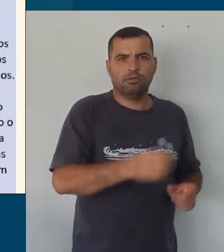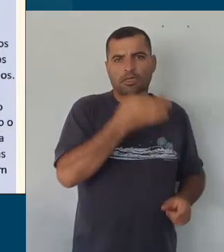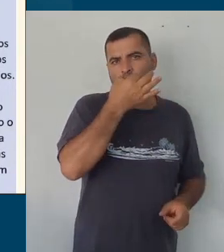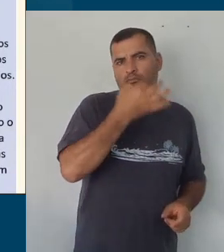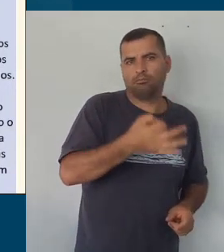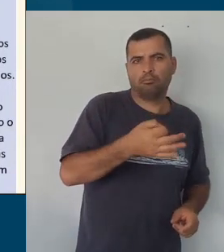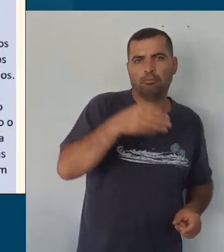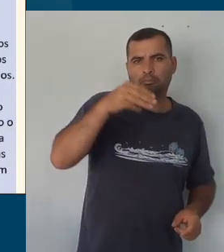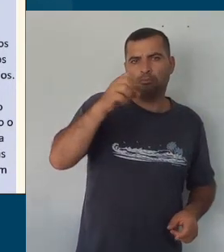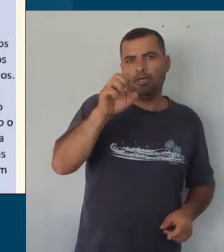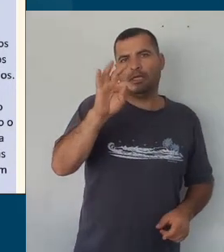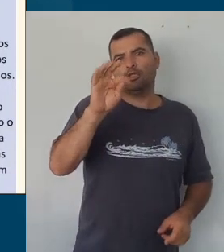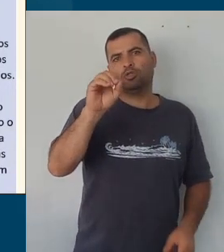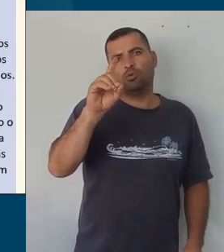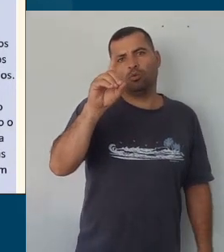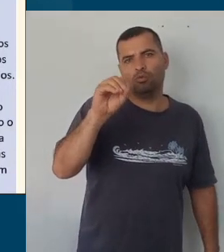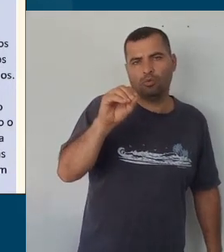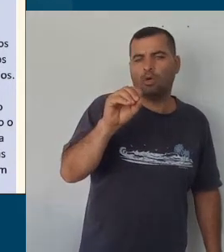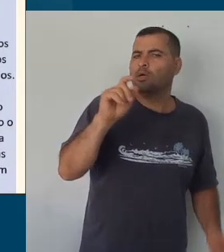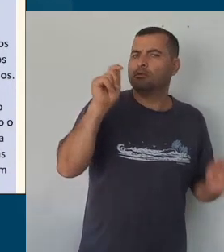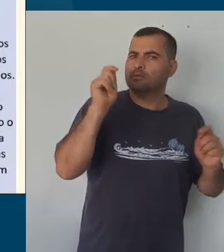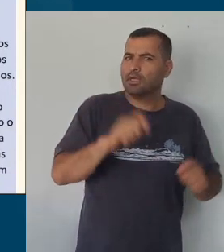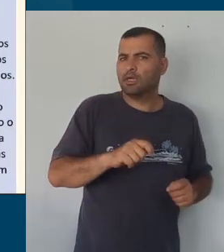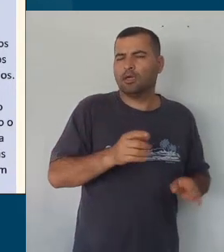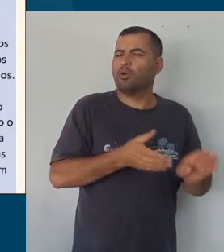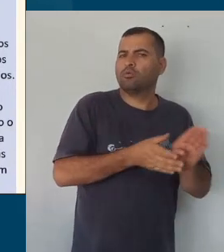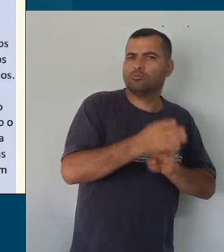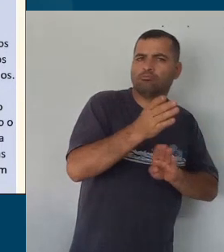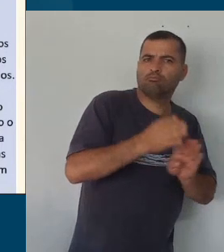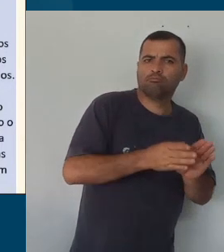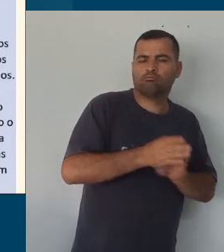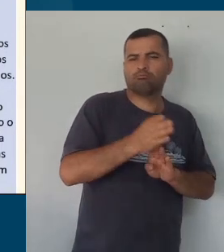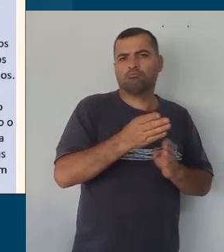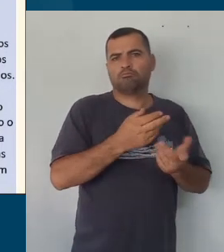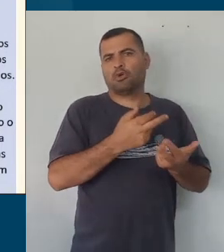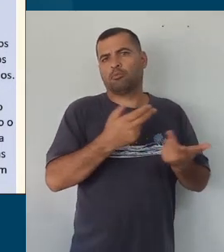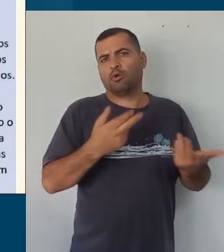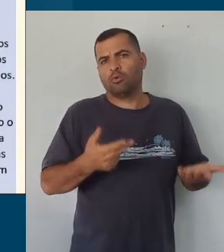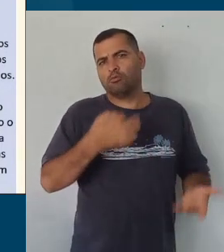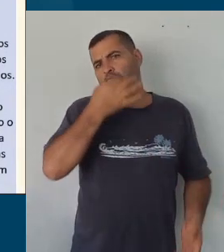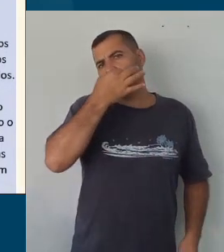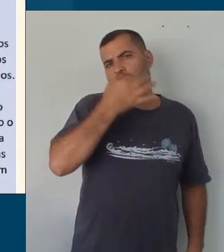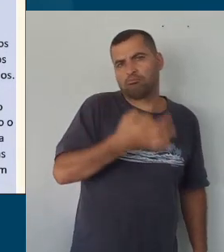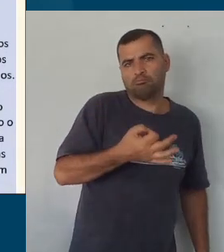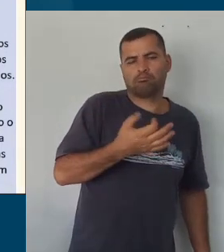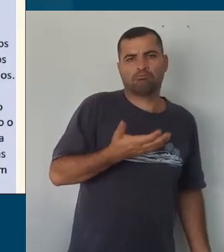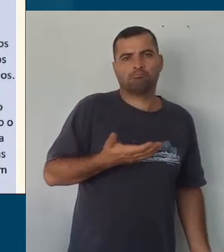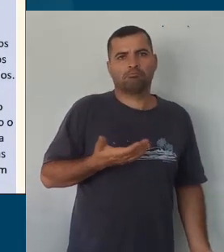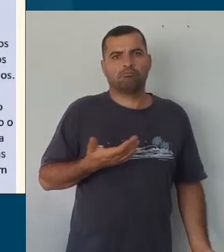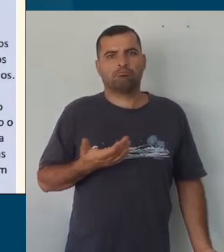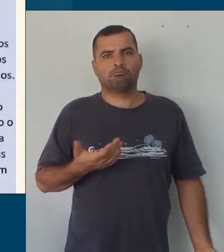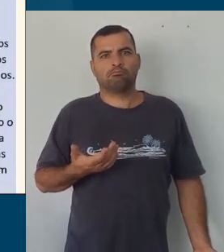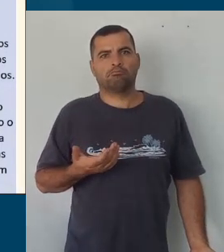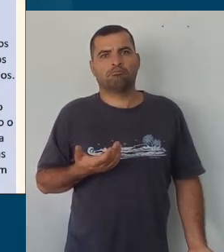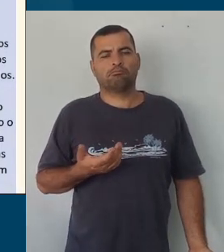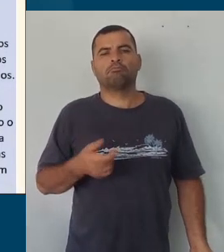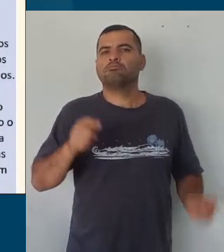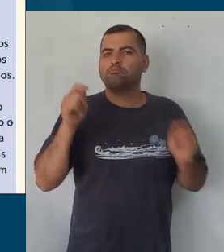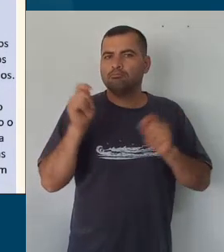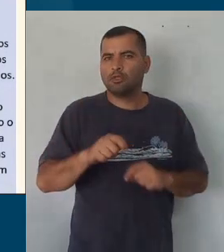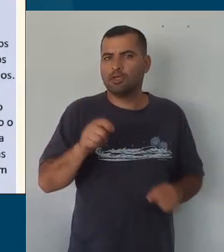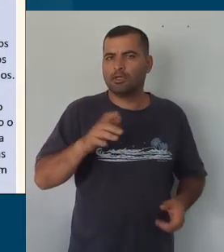trazer realmente muitas orientações ali, sugestões de orientações e tal, que podem ser